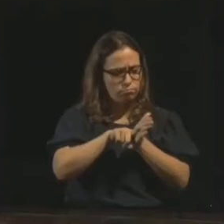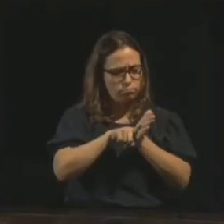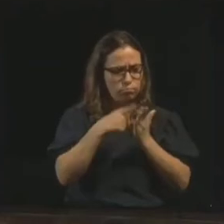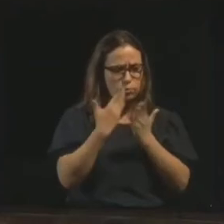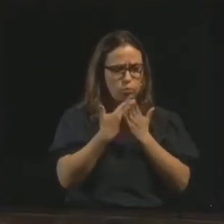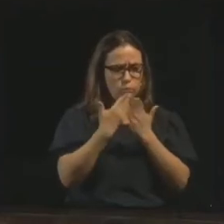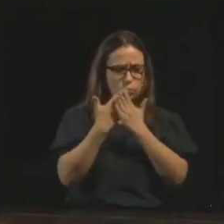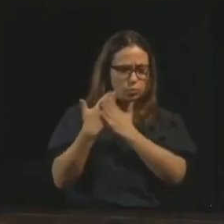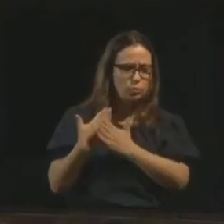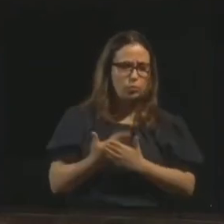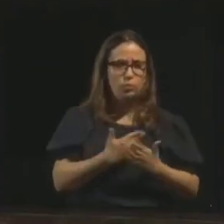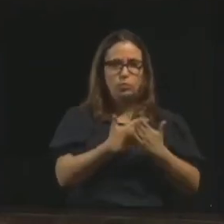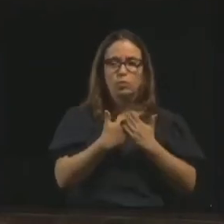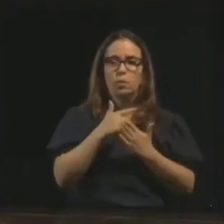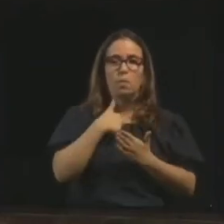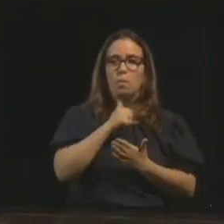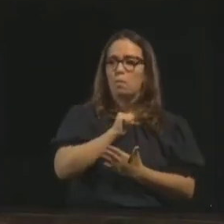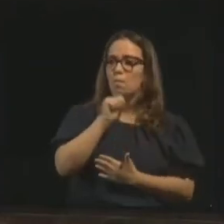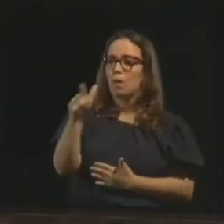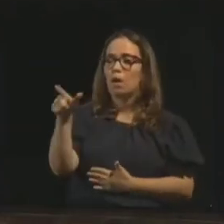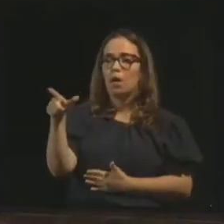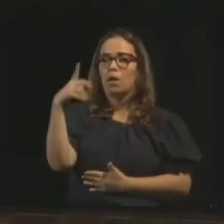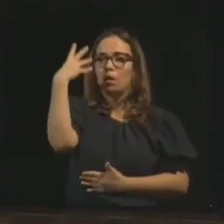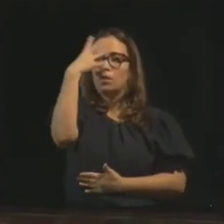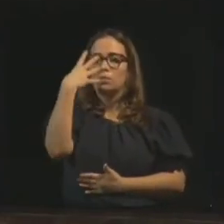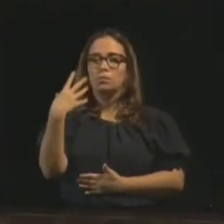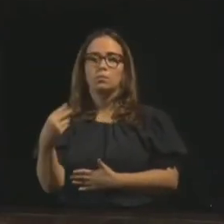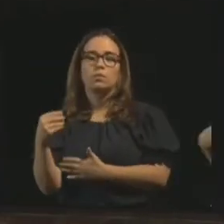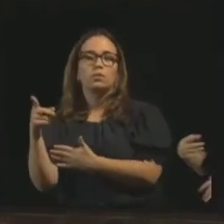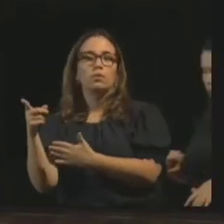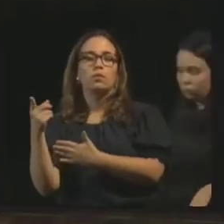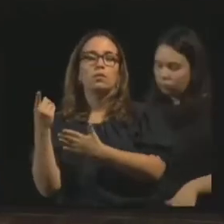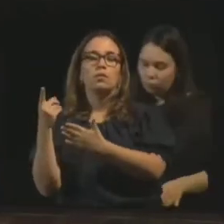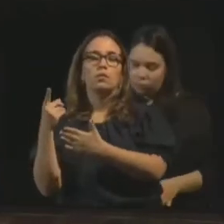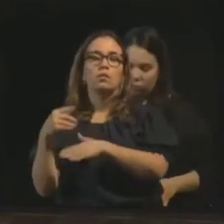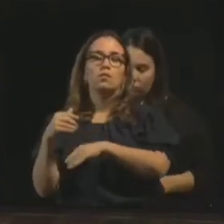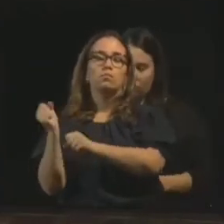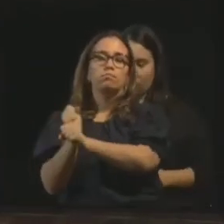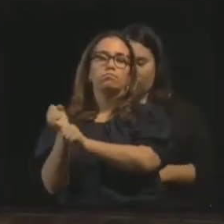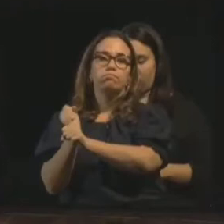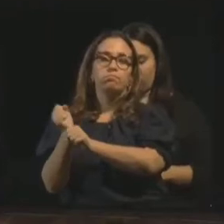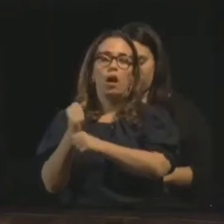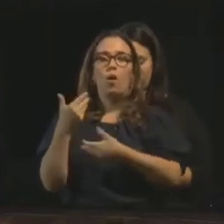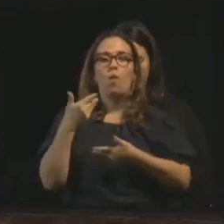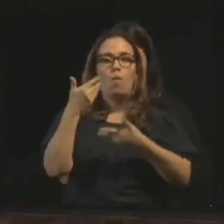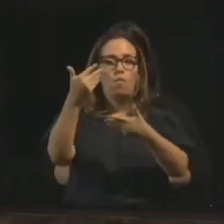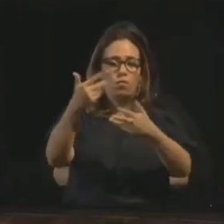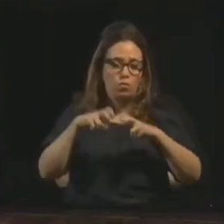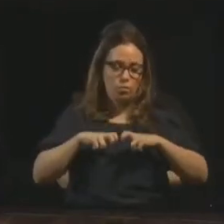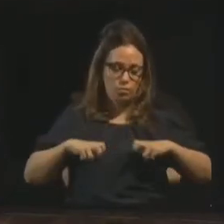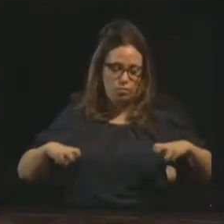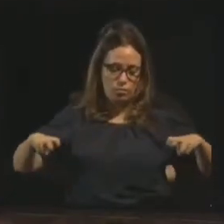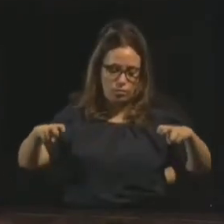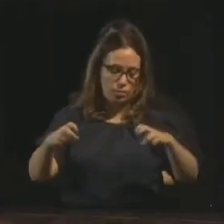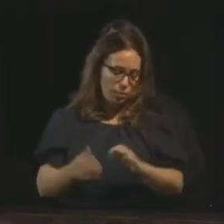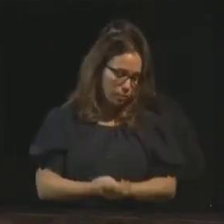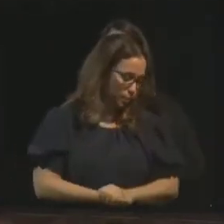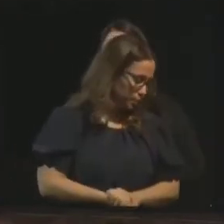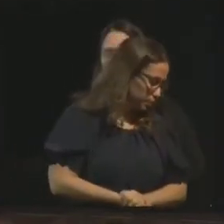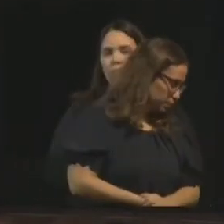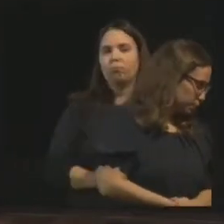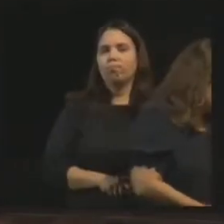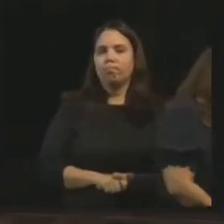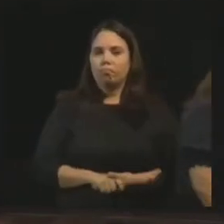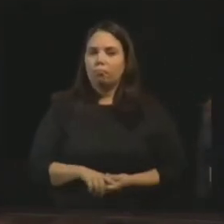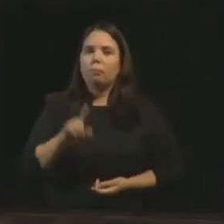dedicado do que médiums que estavam lá há 50 anos, o convidaram para trabalhar na reunião mediúnica. E ele cumpriu